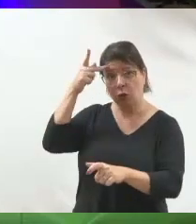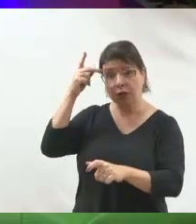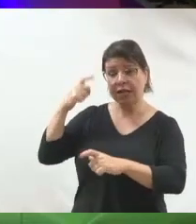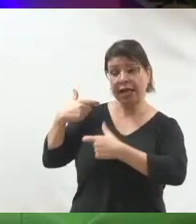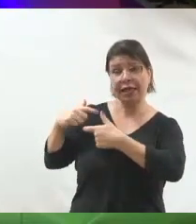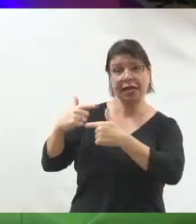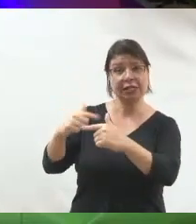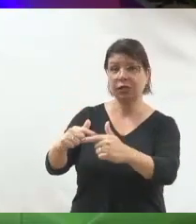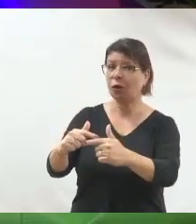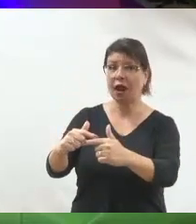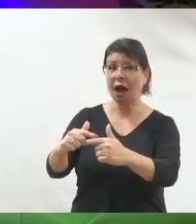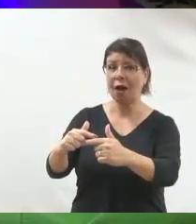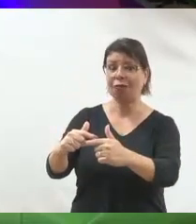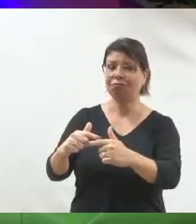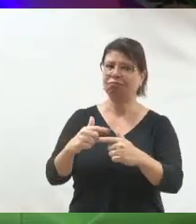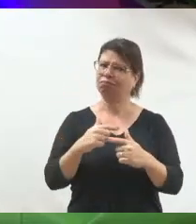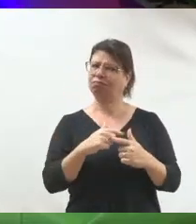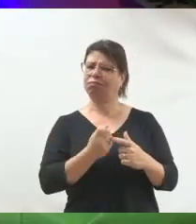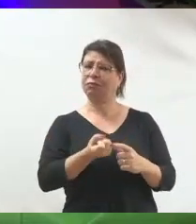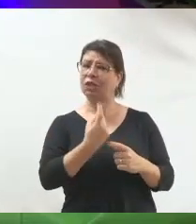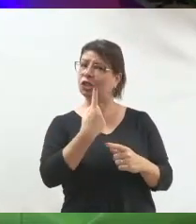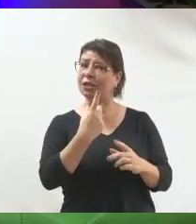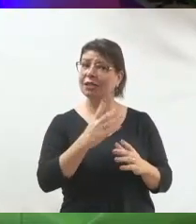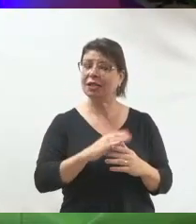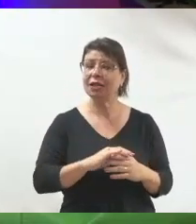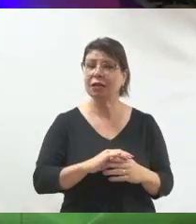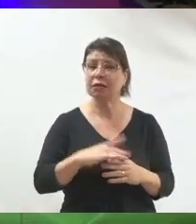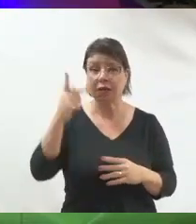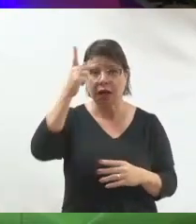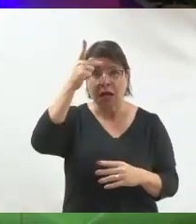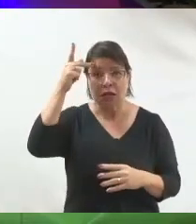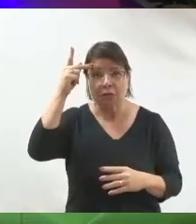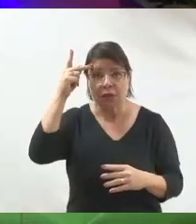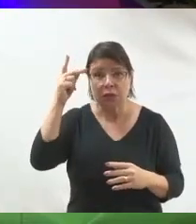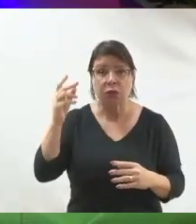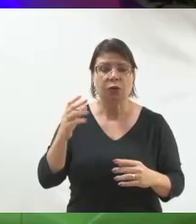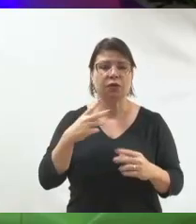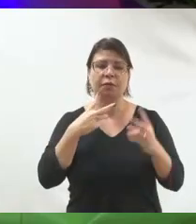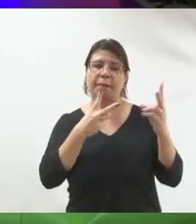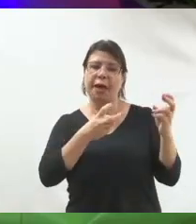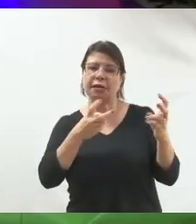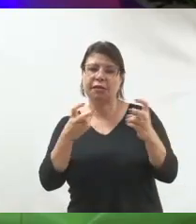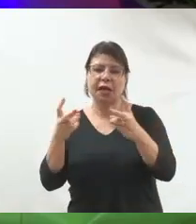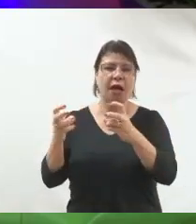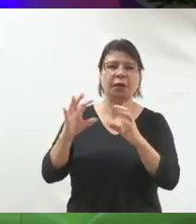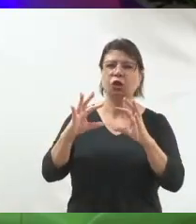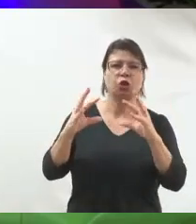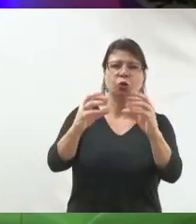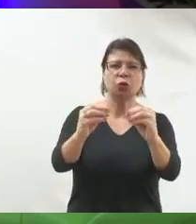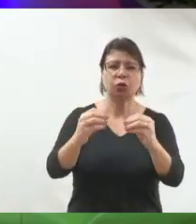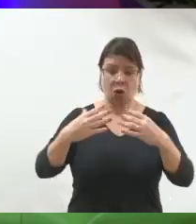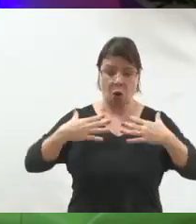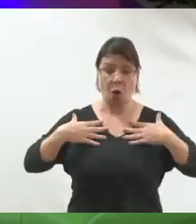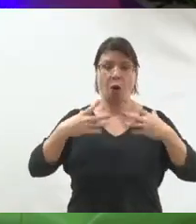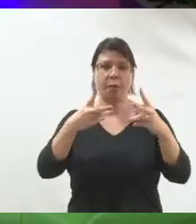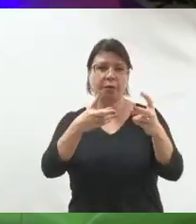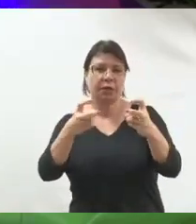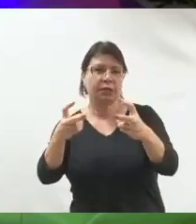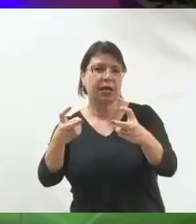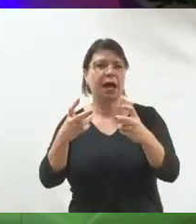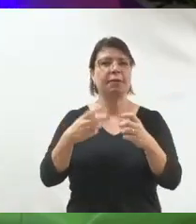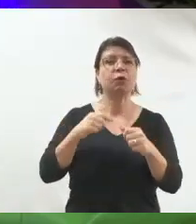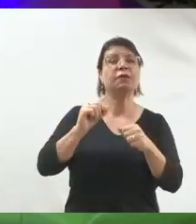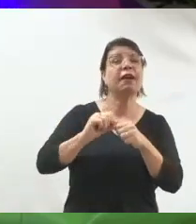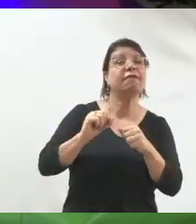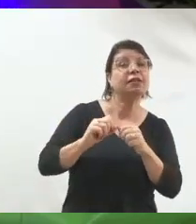porque as pessoas observam tudo. Observam como ele está vestido, observam o que ele está falando, observam como